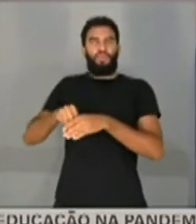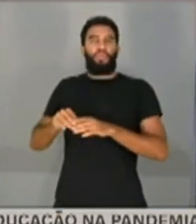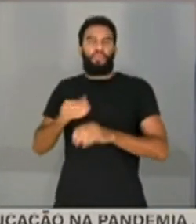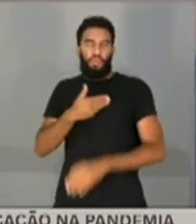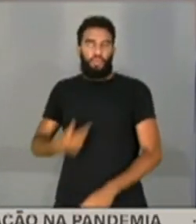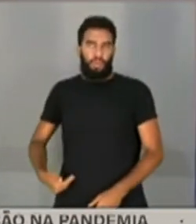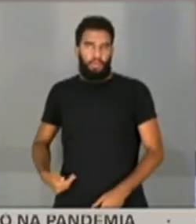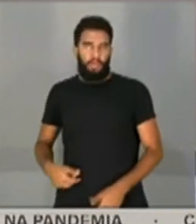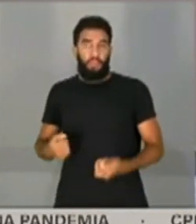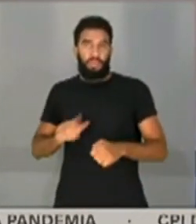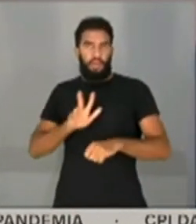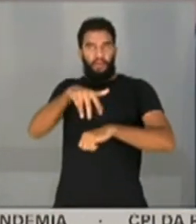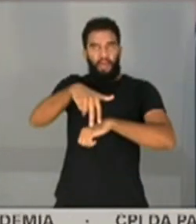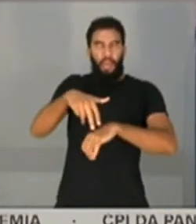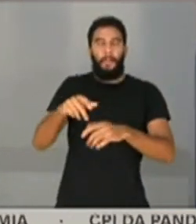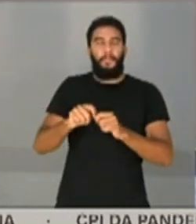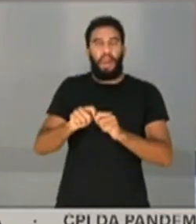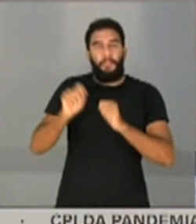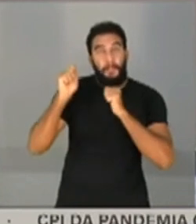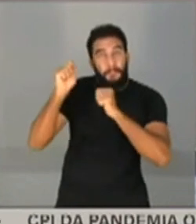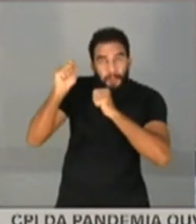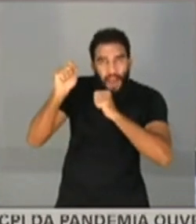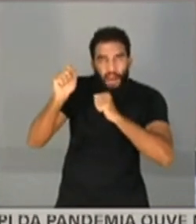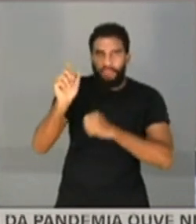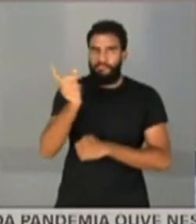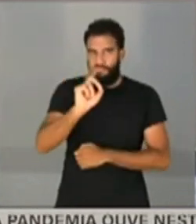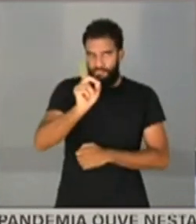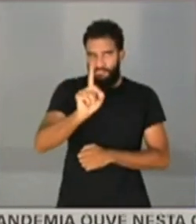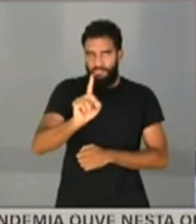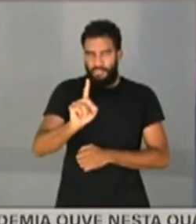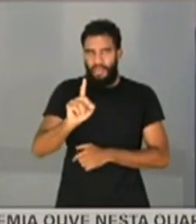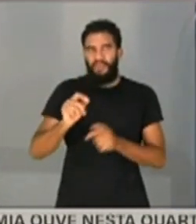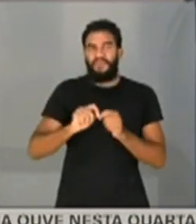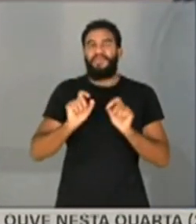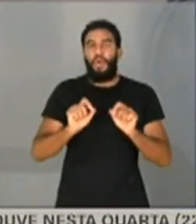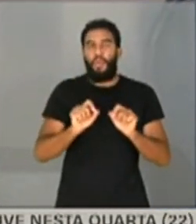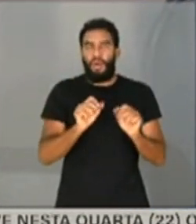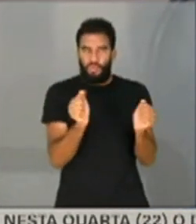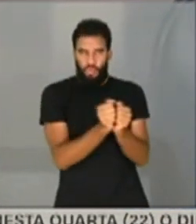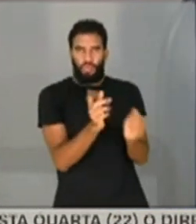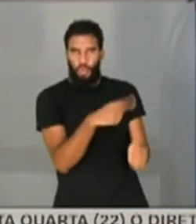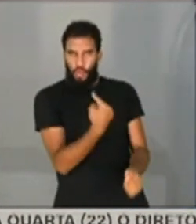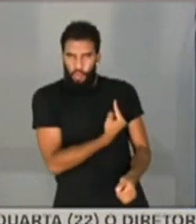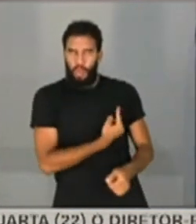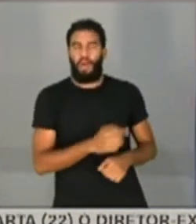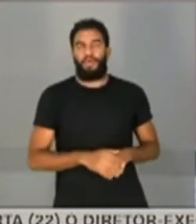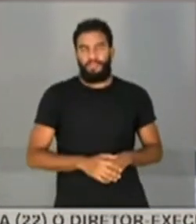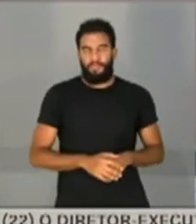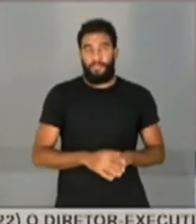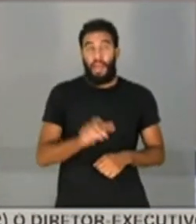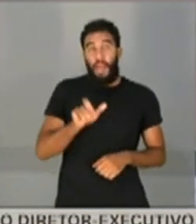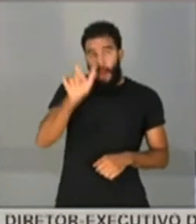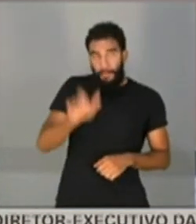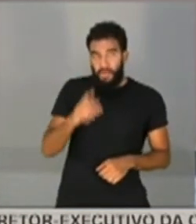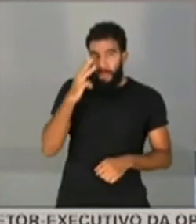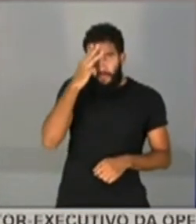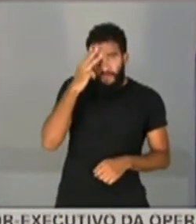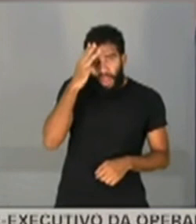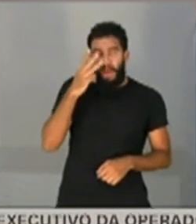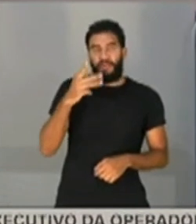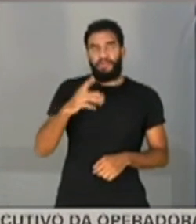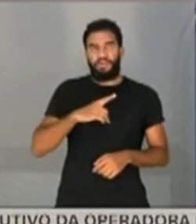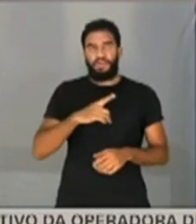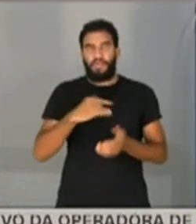mas não tem que vir aqui para jogar para a torcida, não. Ele vai jogar aqui no nosso campo. E o Wagner Rosário, que tinha acesso a essas